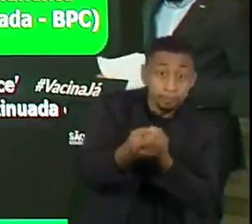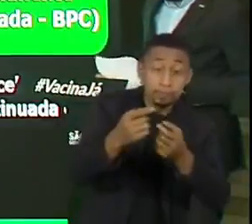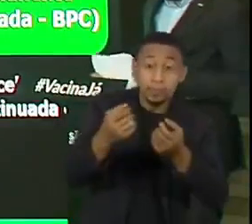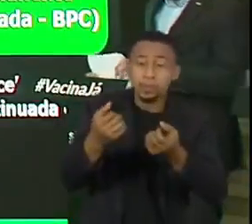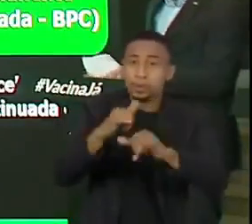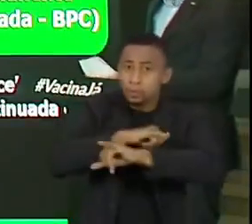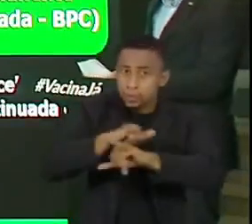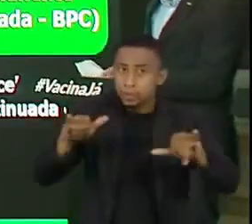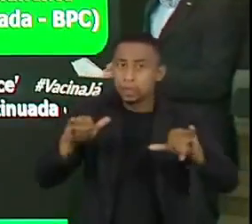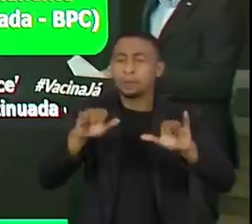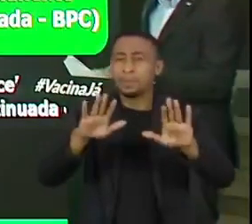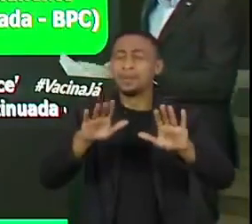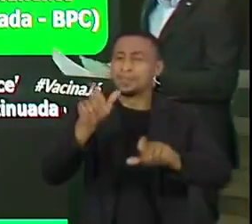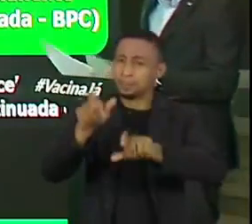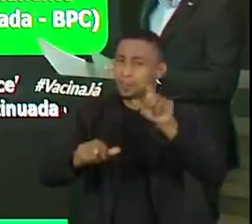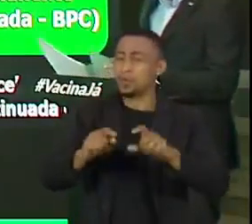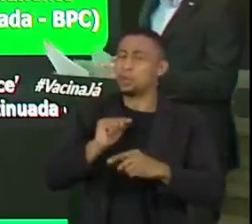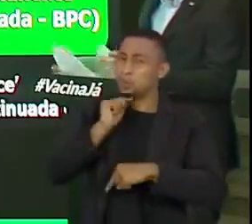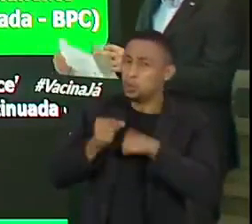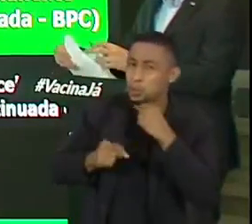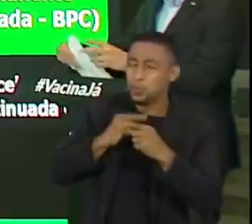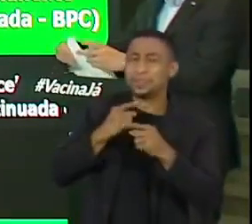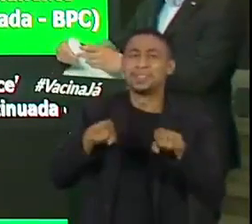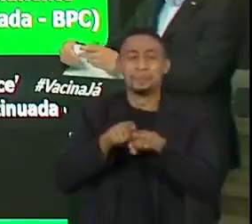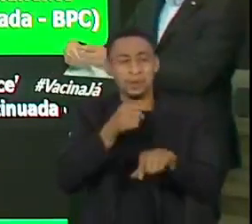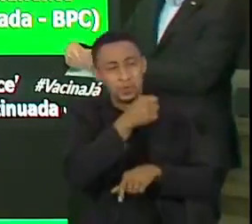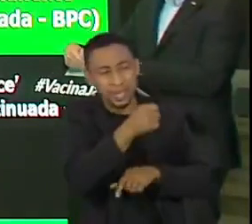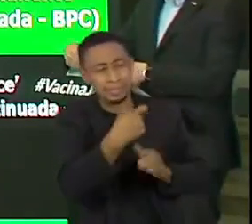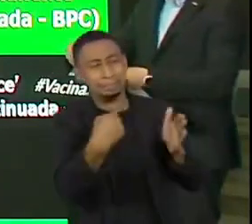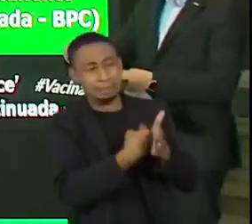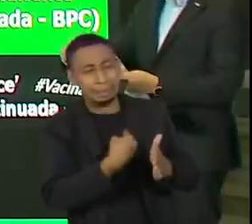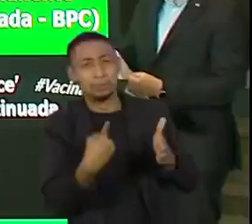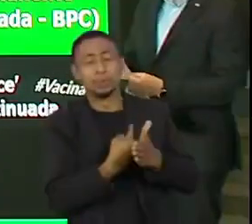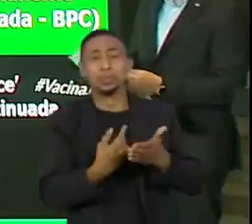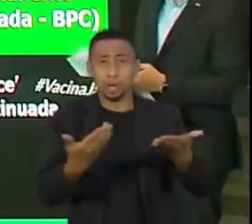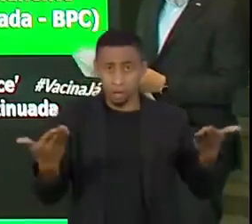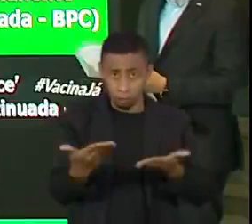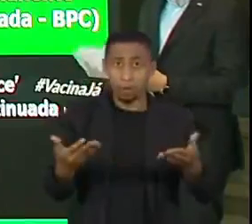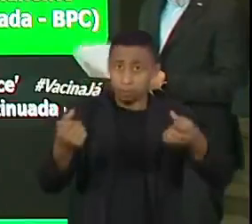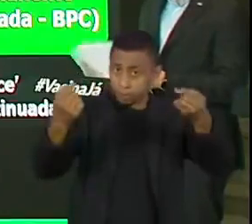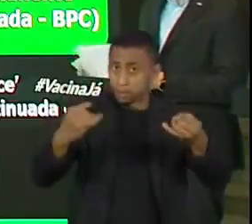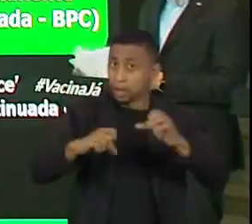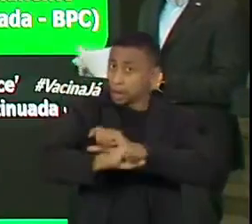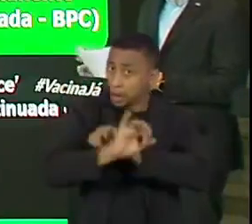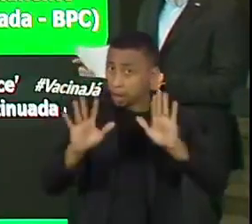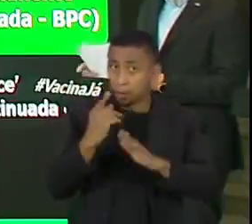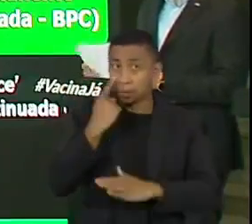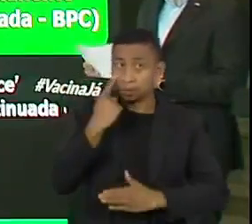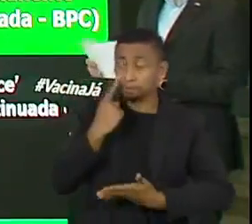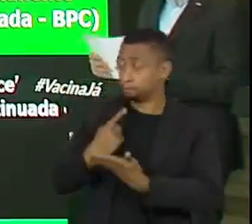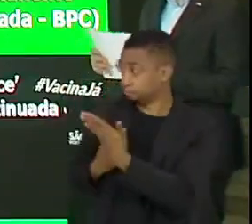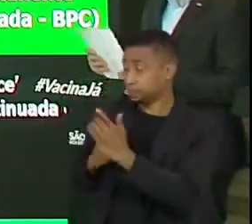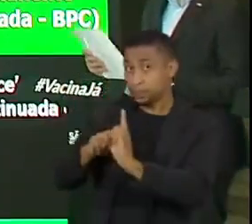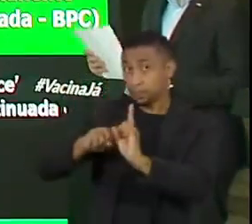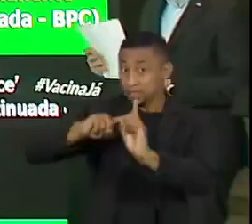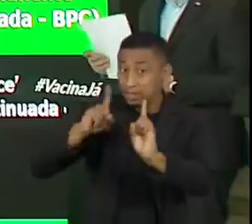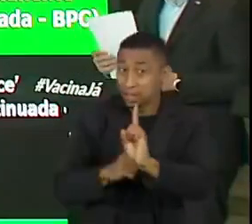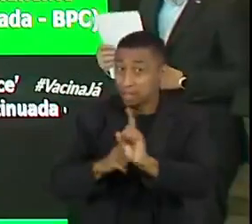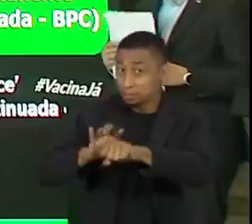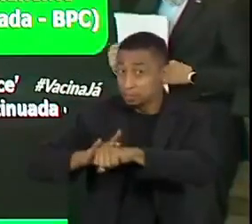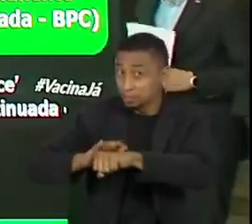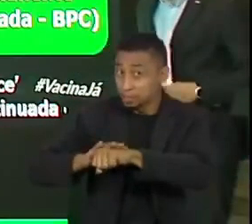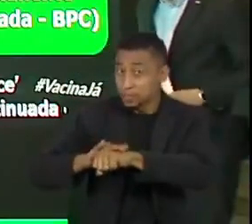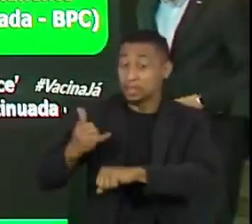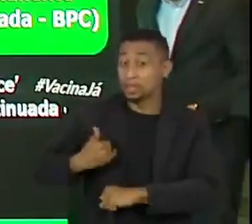dúvidas. Então, por isso, mais uma vez, a gente vai dizer, gestantes e puérperas com comorbidades. Gestante com comorbidade a